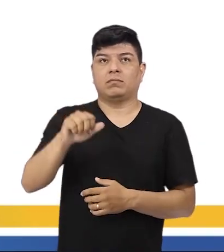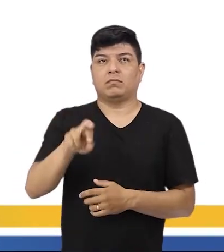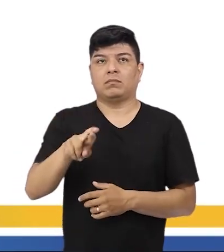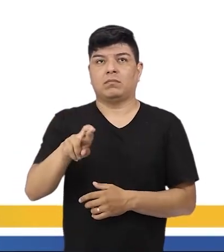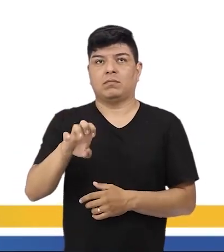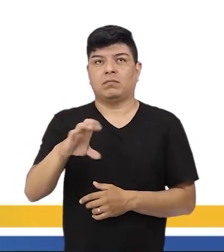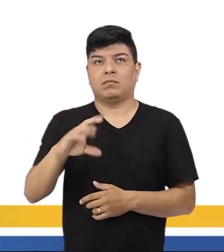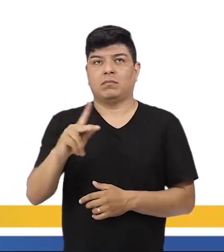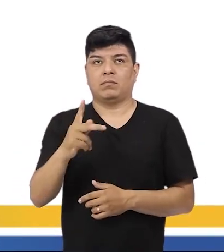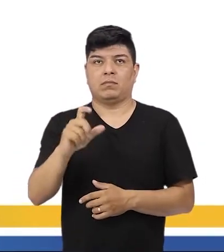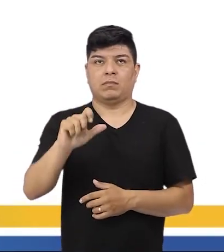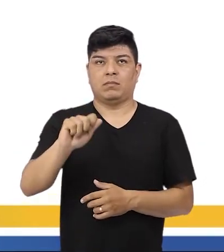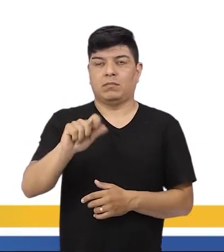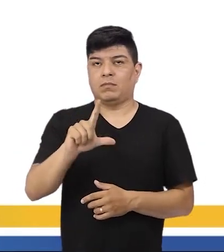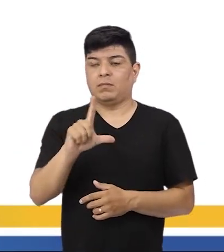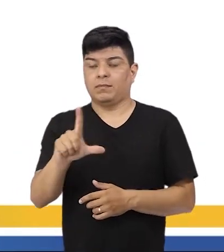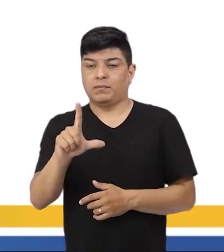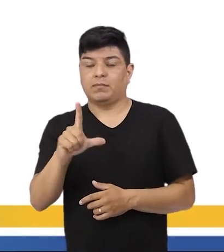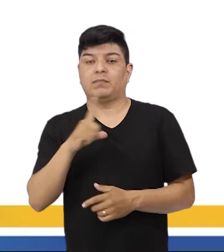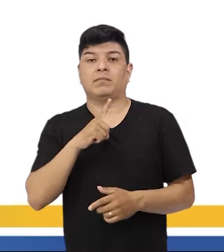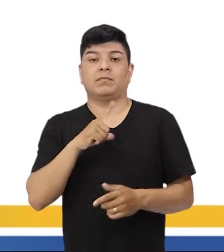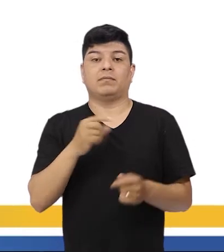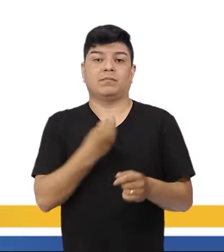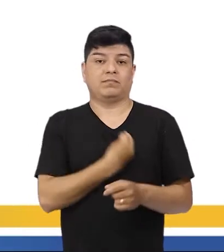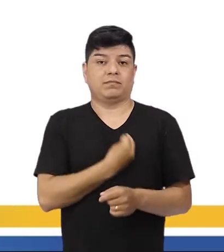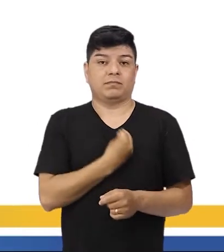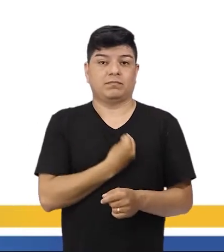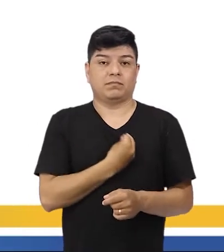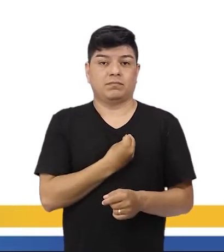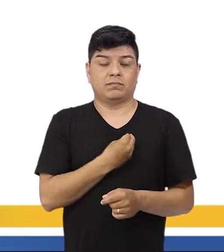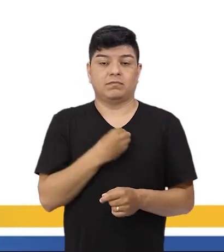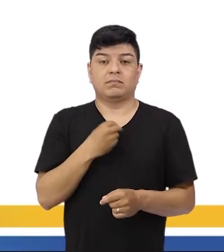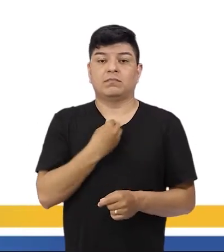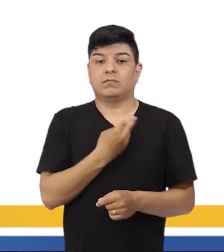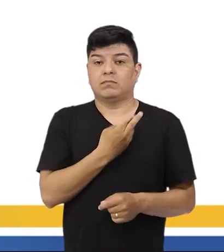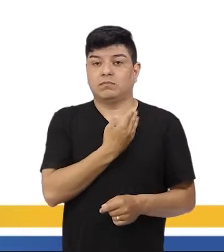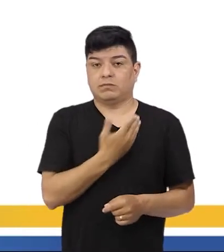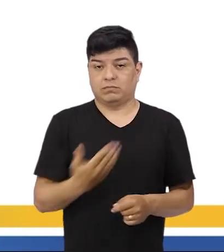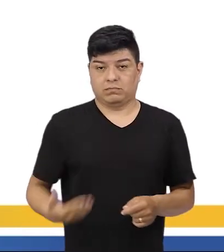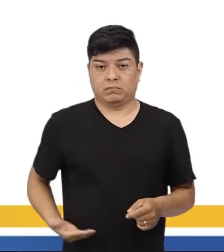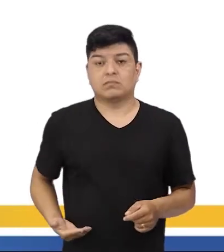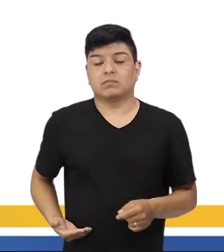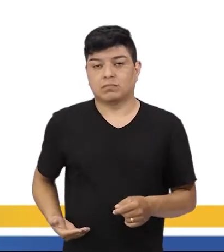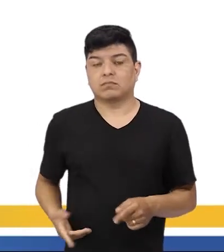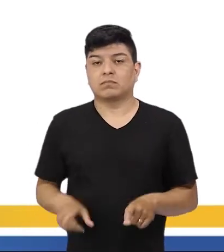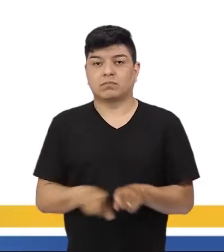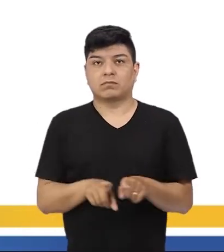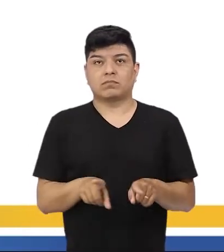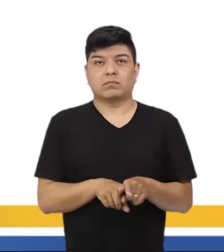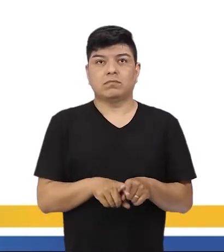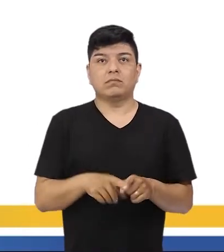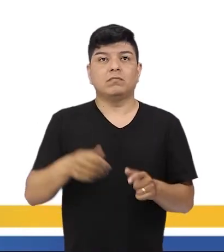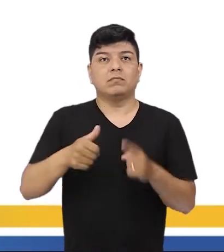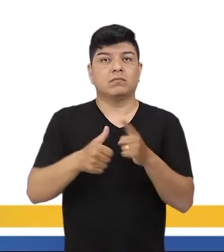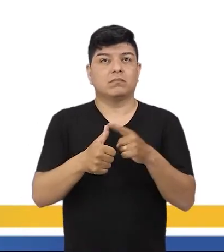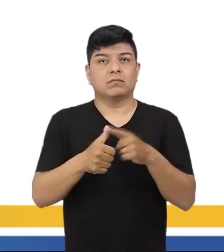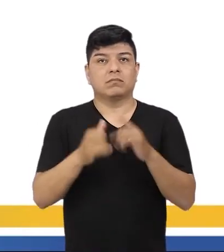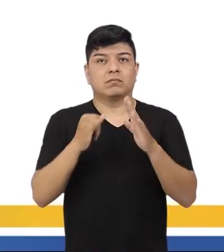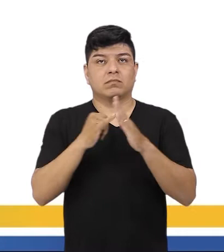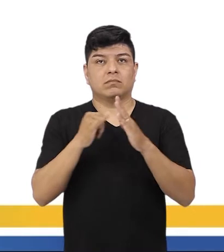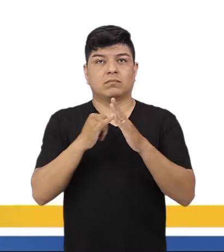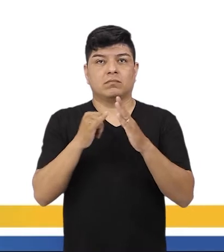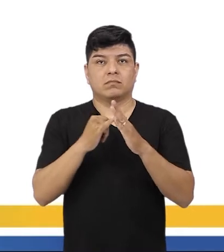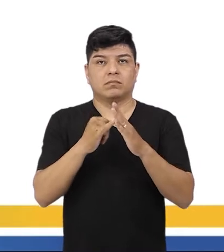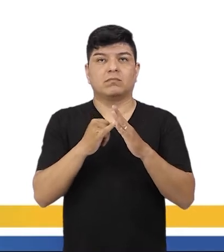Fonseca aí, né? Que vai fazer parte, vai presidir esse governo provisório. Nós temos as primeiras providências, né? A